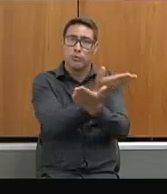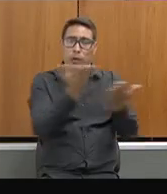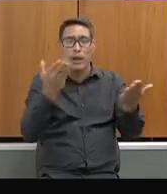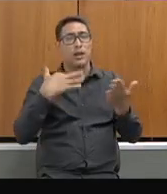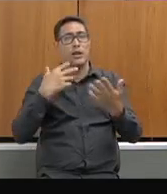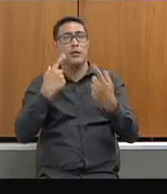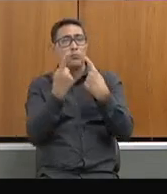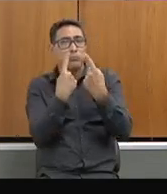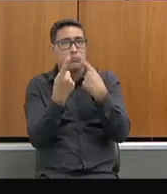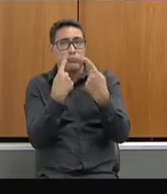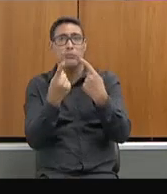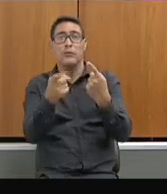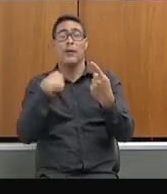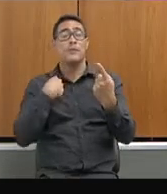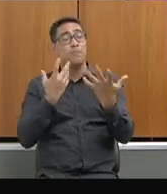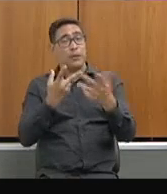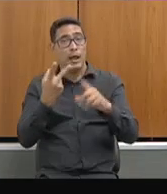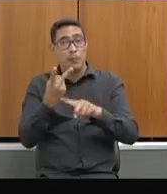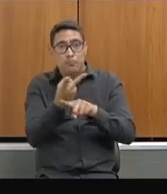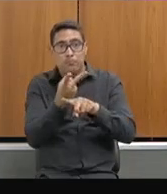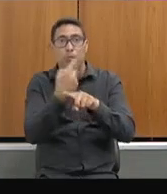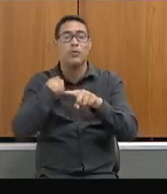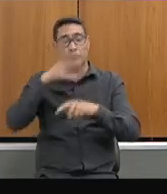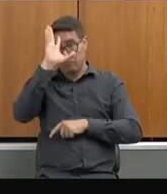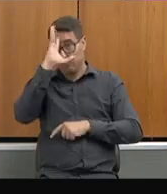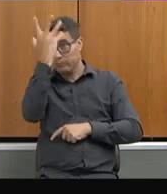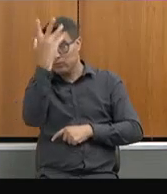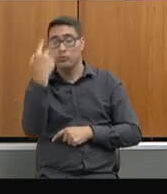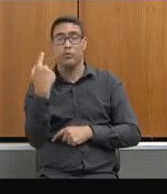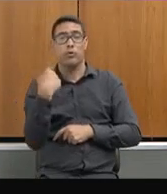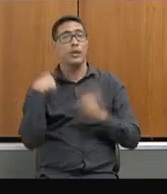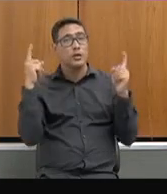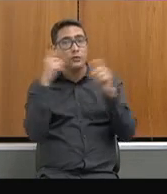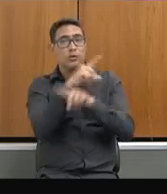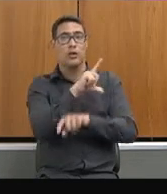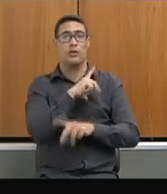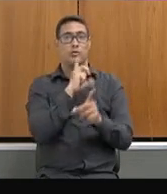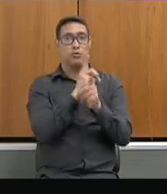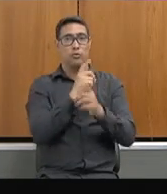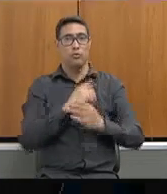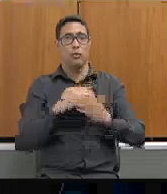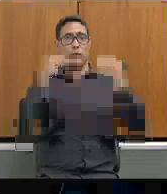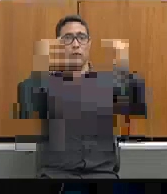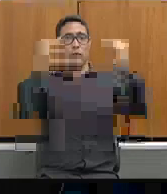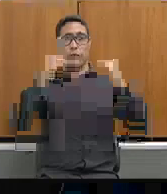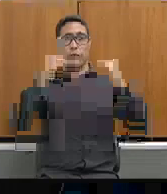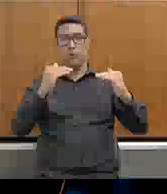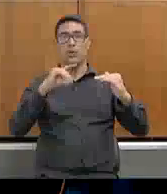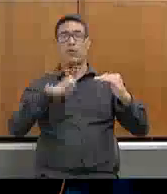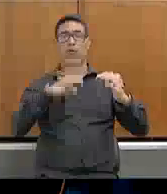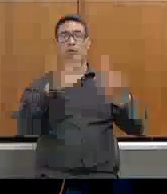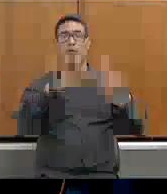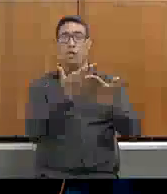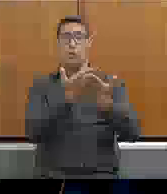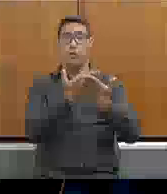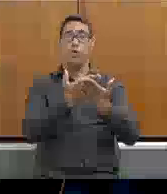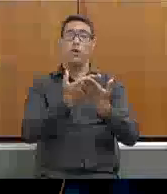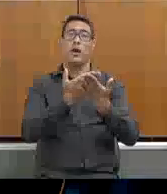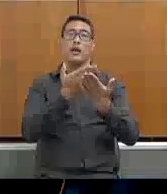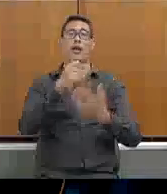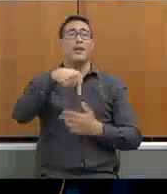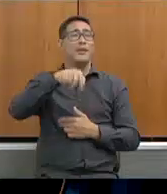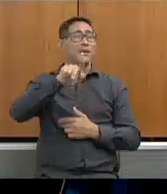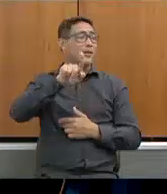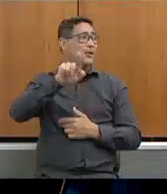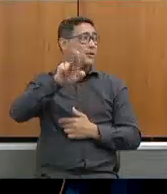buscarmos soluções das dificuldades que temos. Abaixo tem uma escola quilombola, escola do diretor Odaí, quem